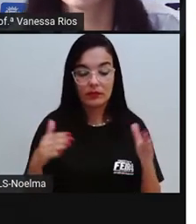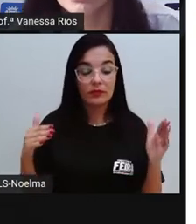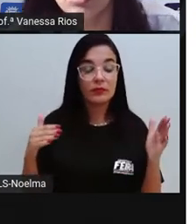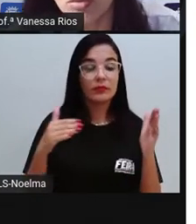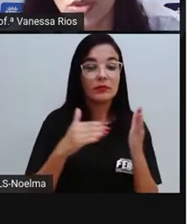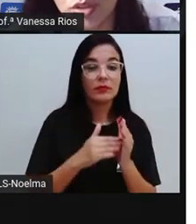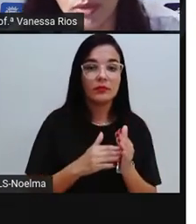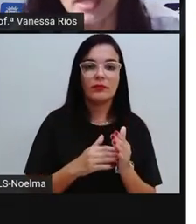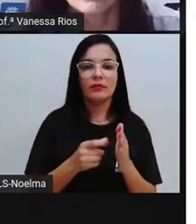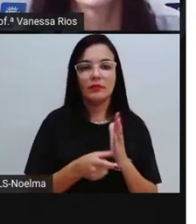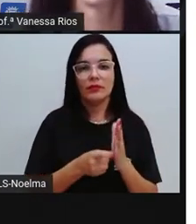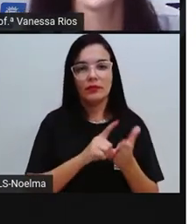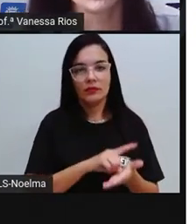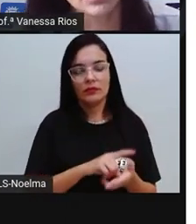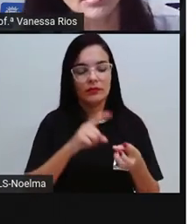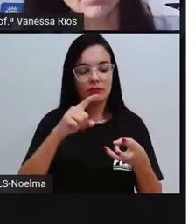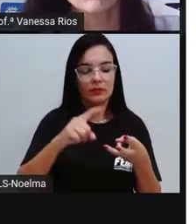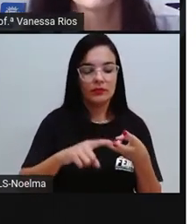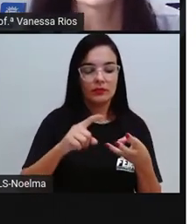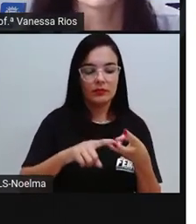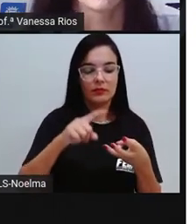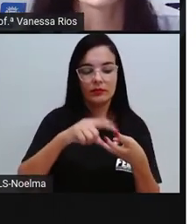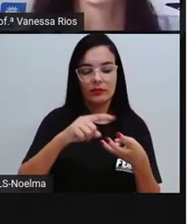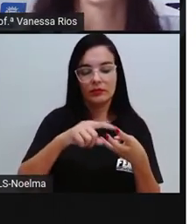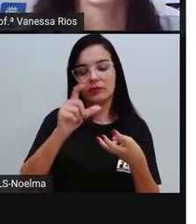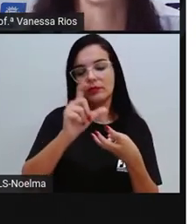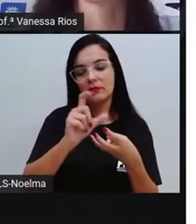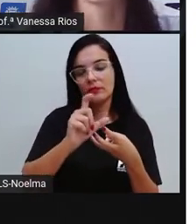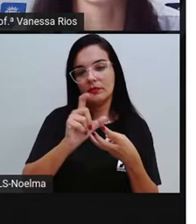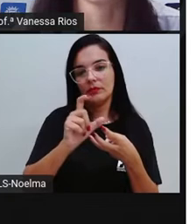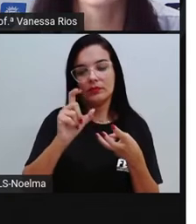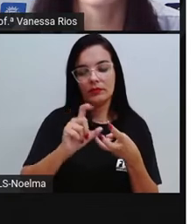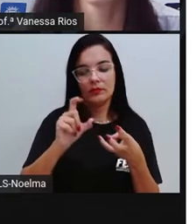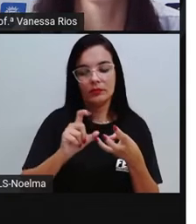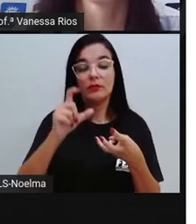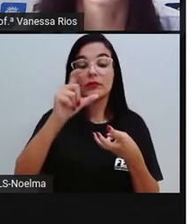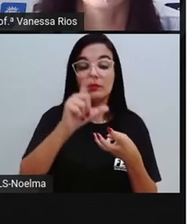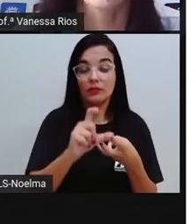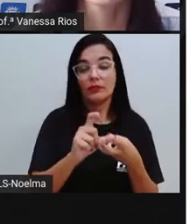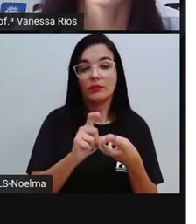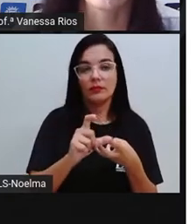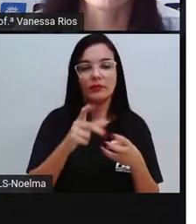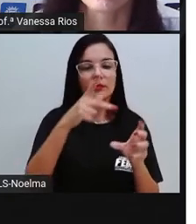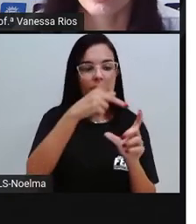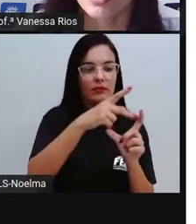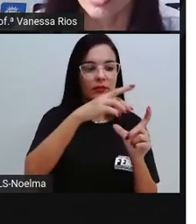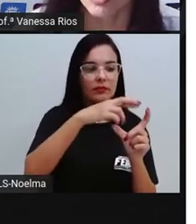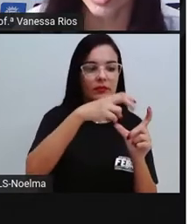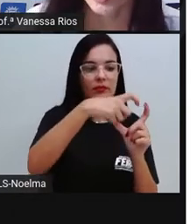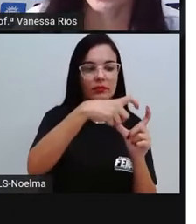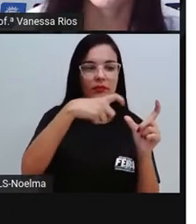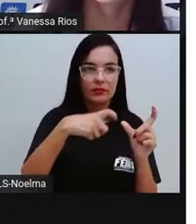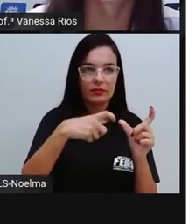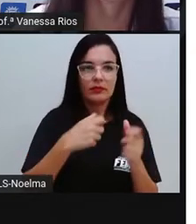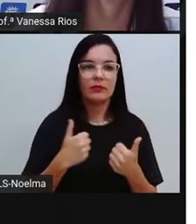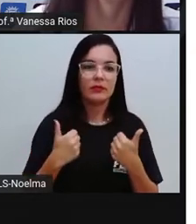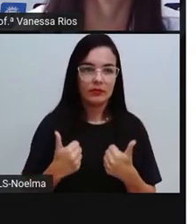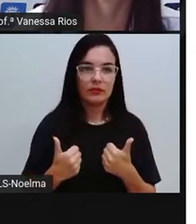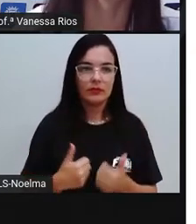antepenúltima. Por isso, são classificadas aí como proparoxítona.